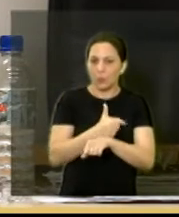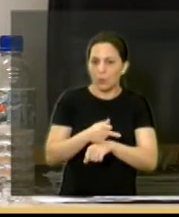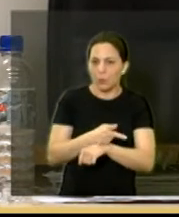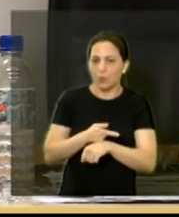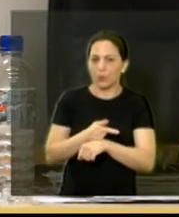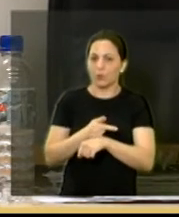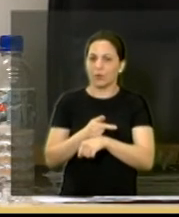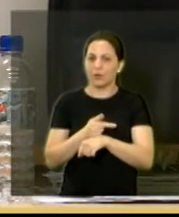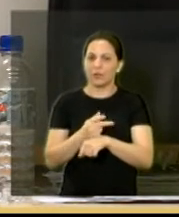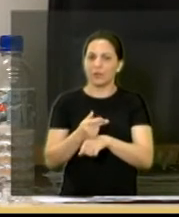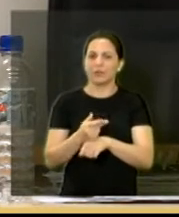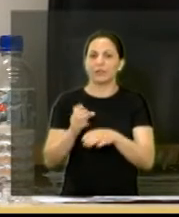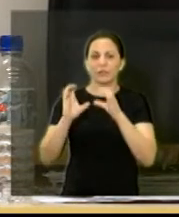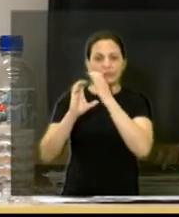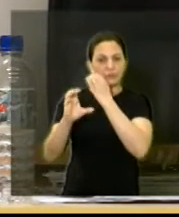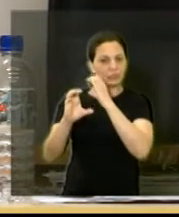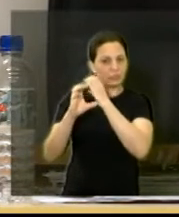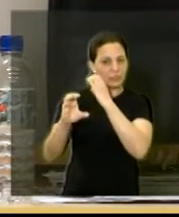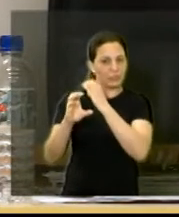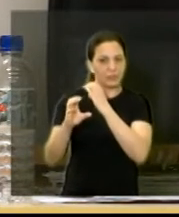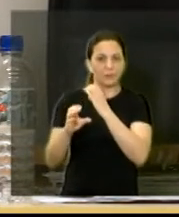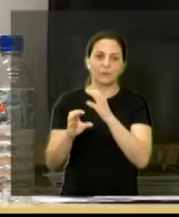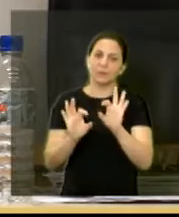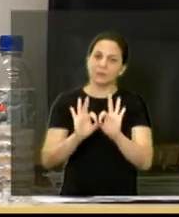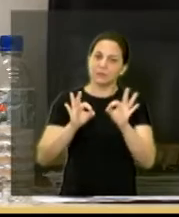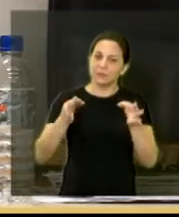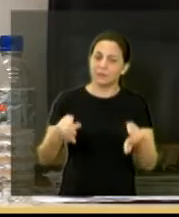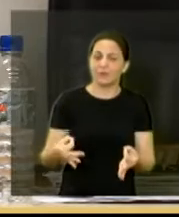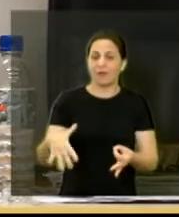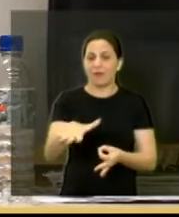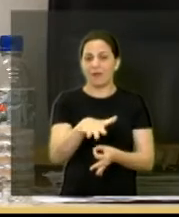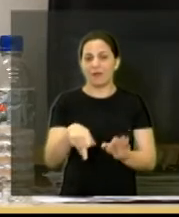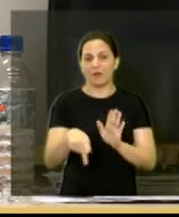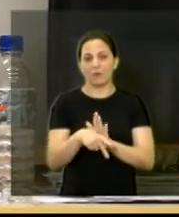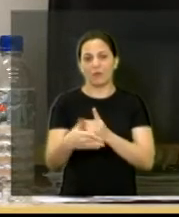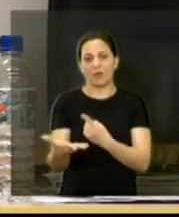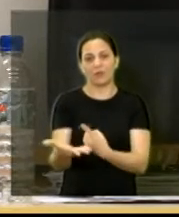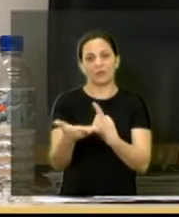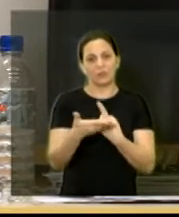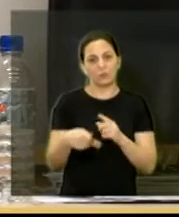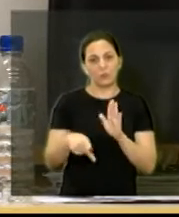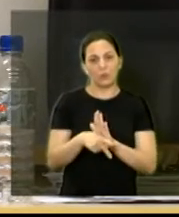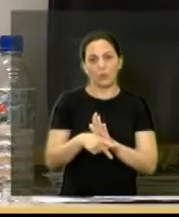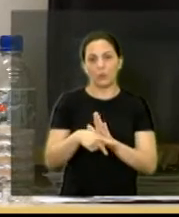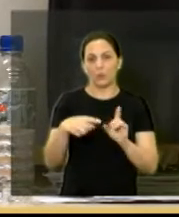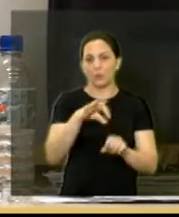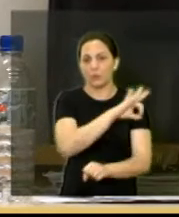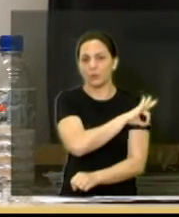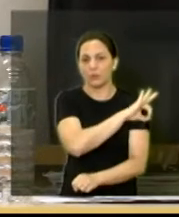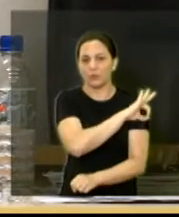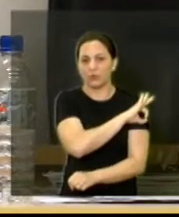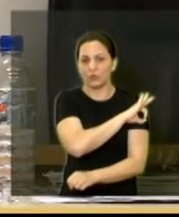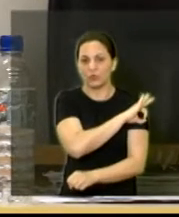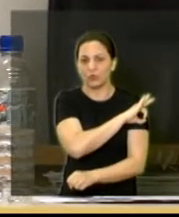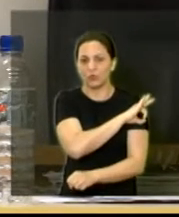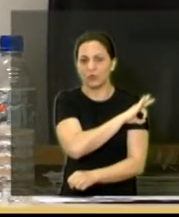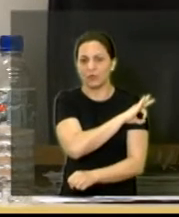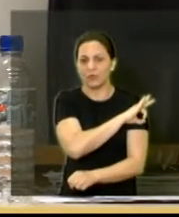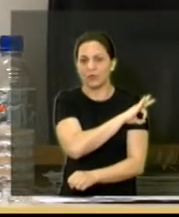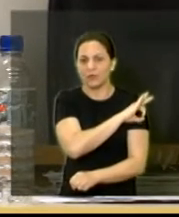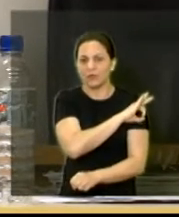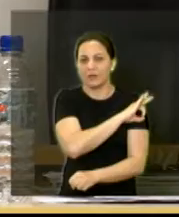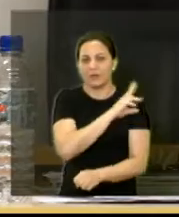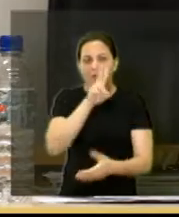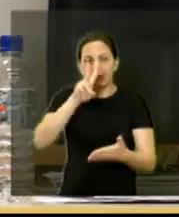já simplificar a parte de atendimento a prefeitura não pode ficar vendo a